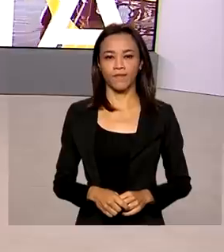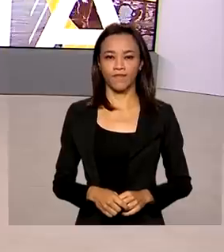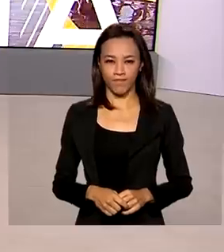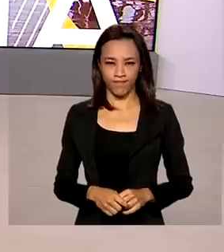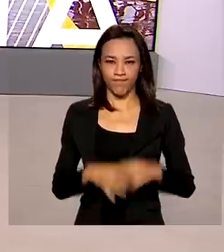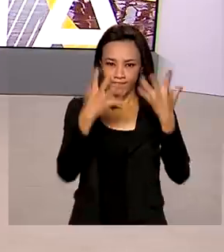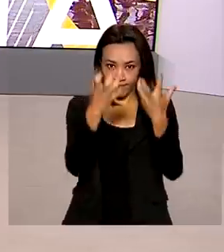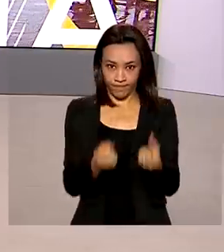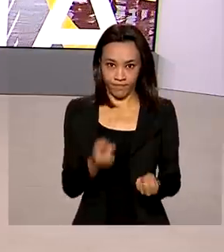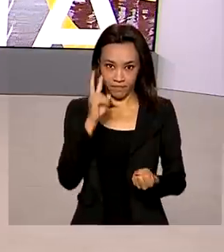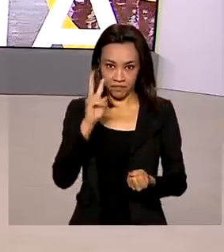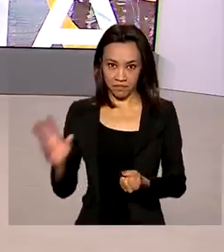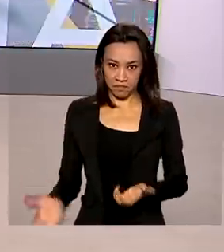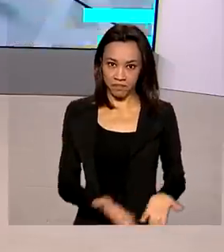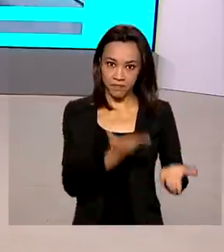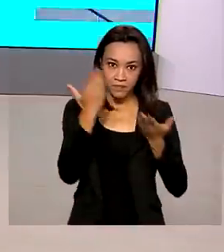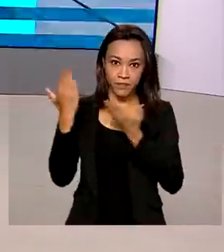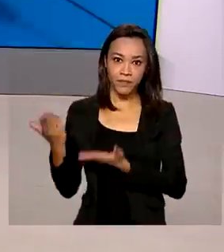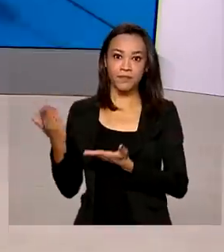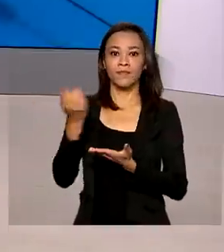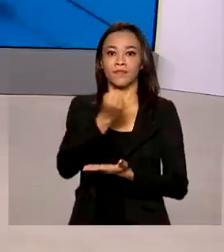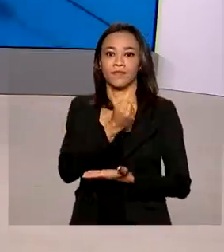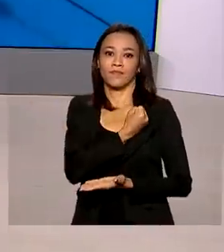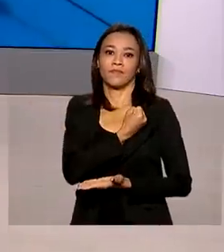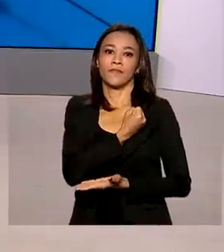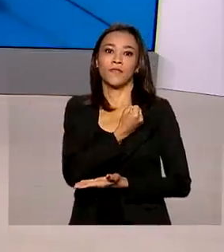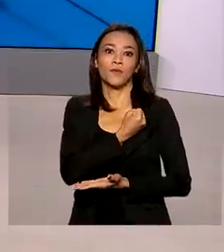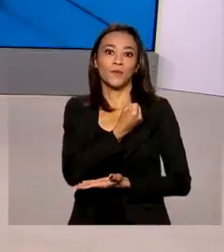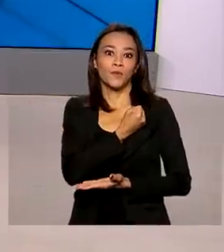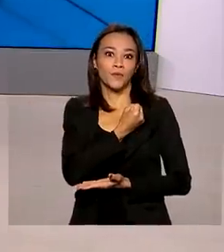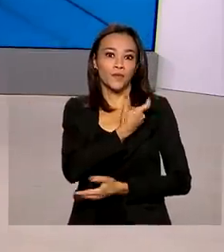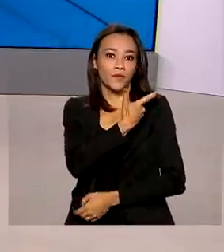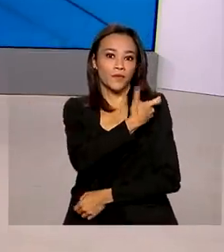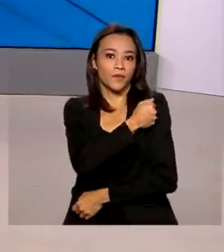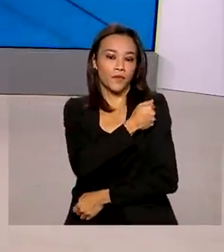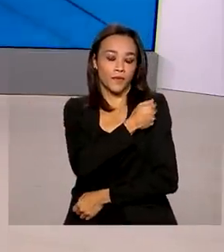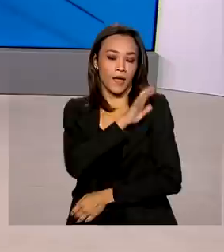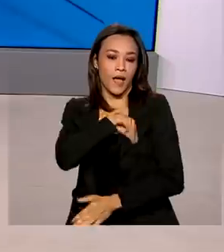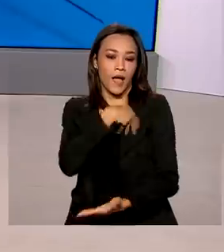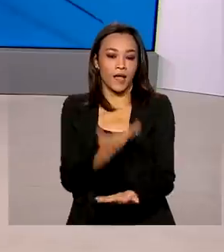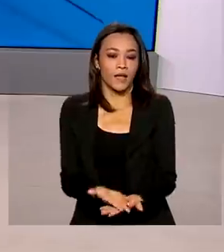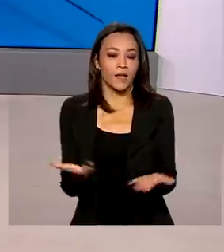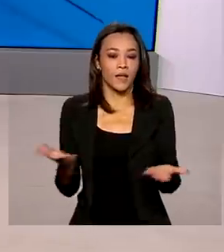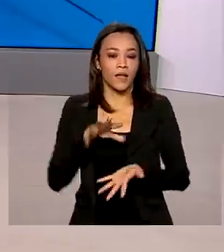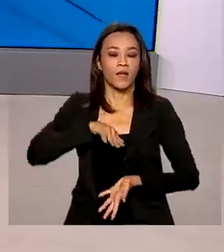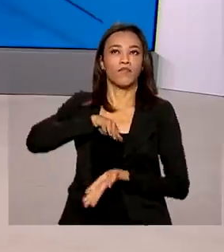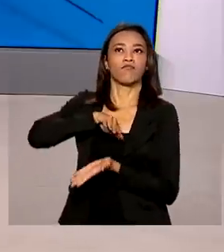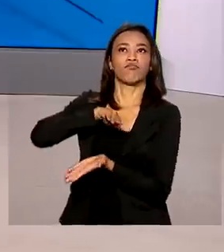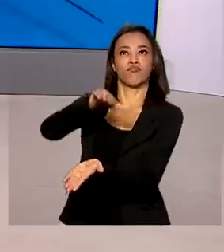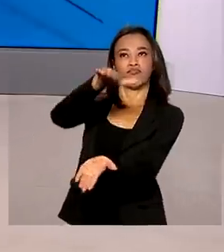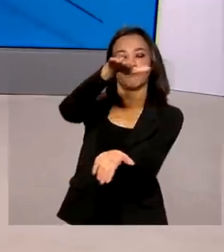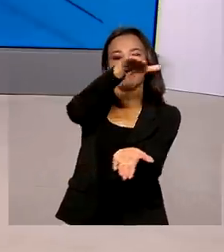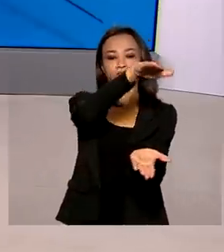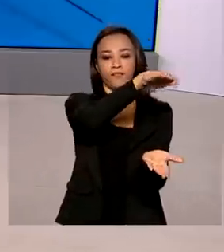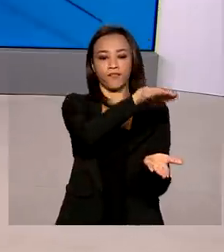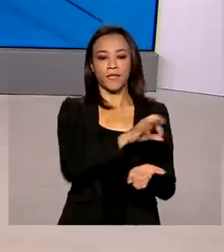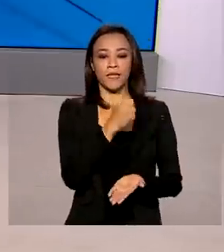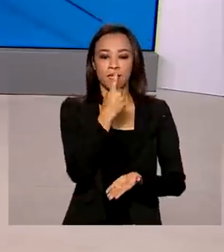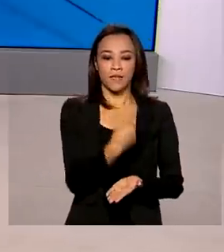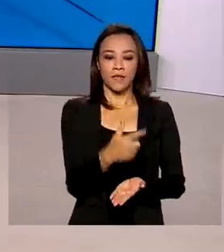Vamos ver então os números da vacinação pelo país? Até agora, Ministério da Saúde distribuiu 176 milhões